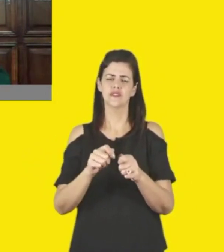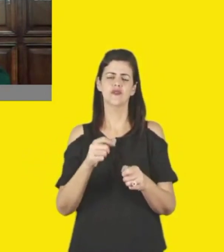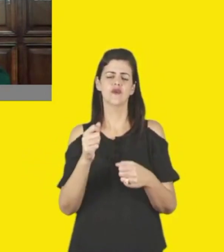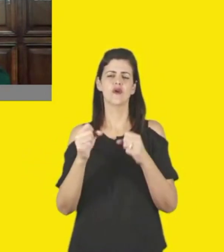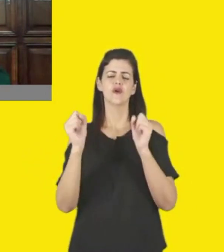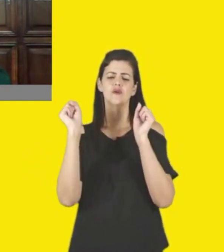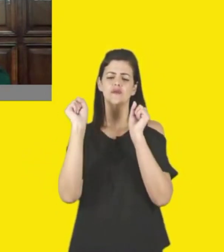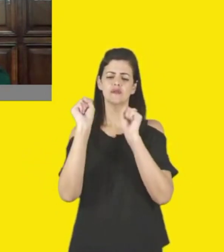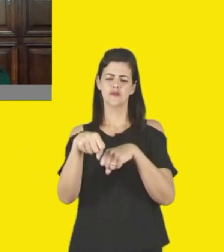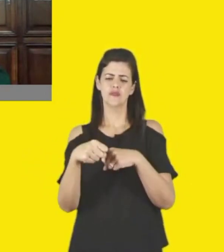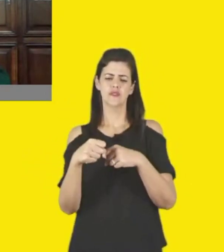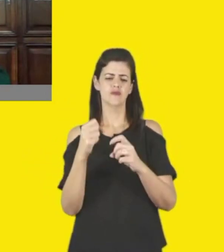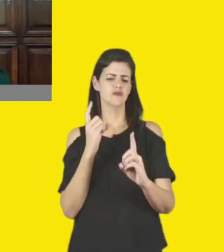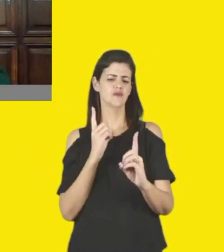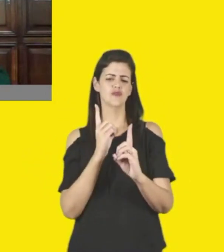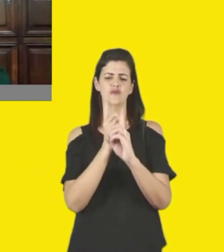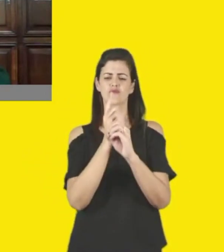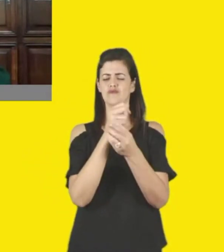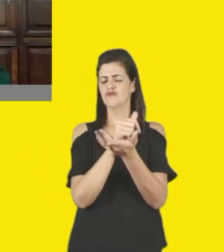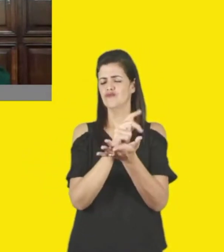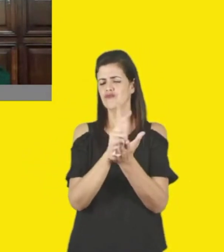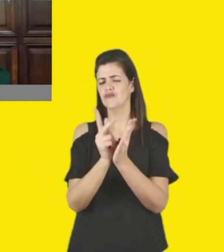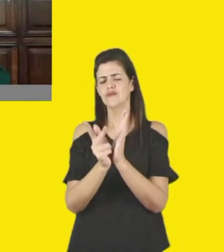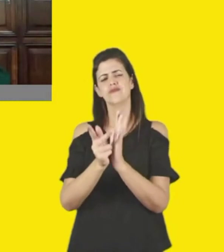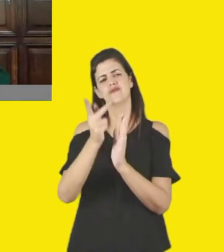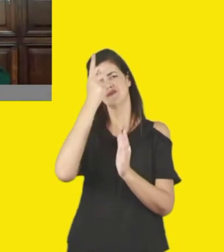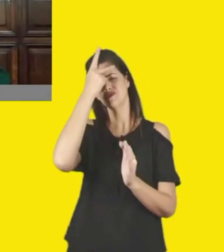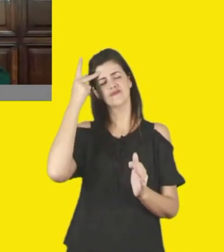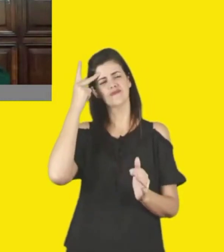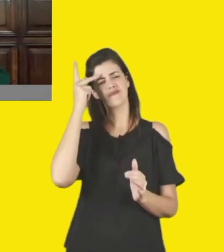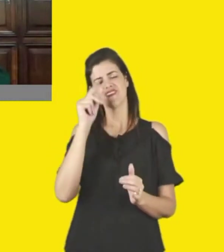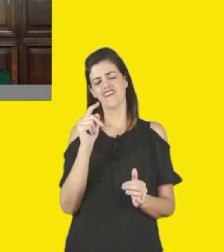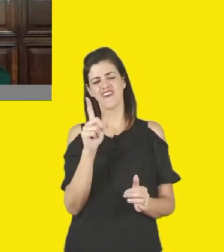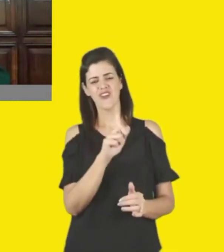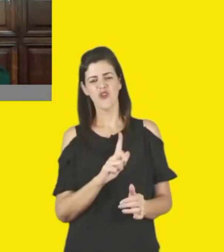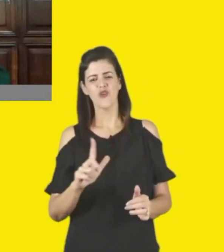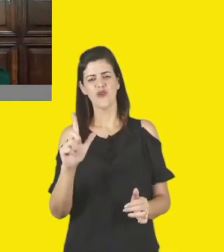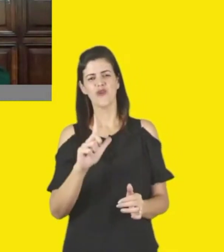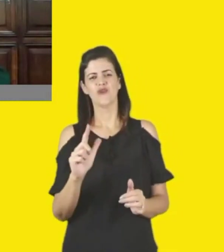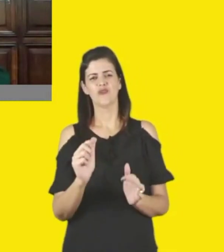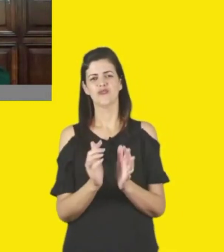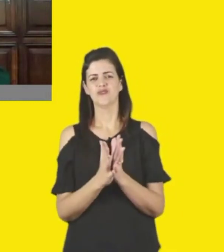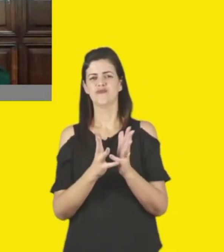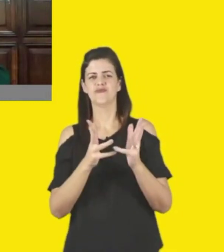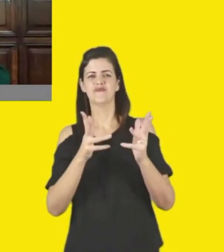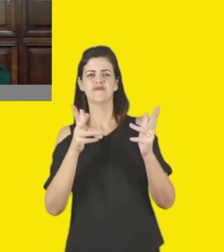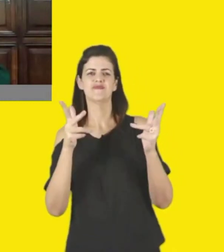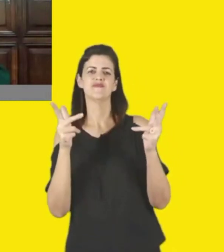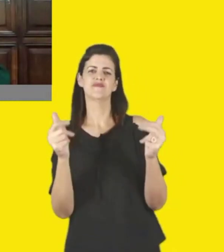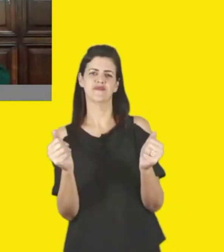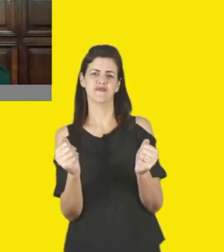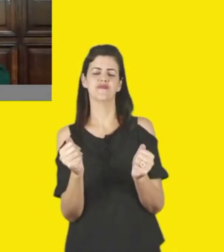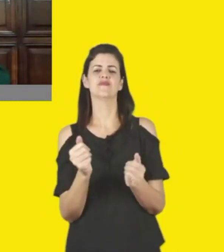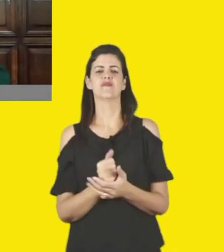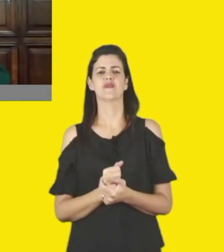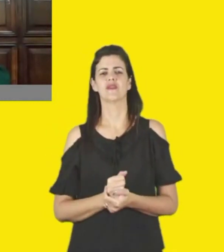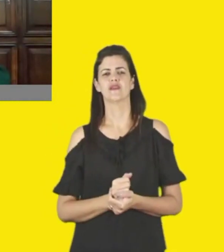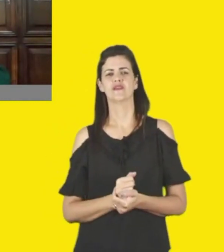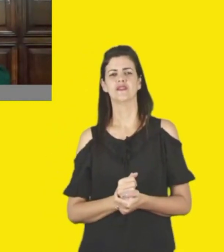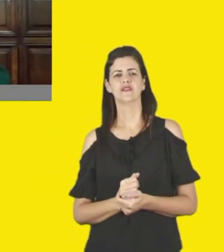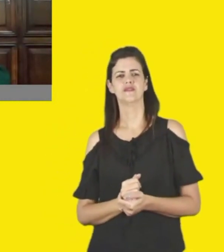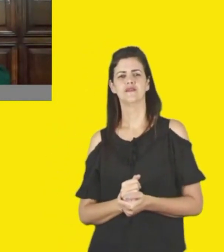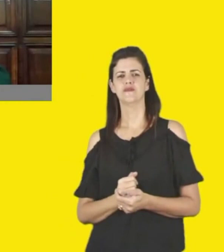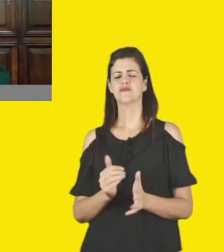encontro com diferentes tipos de público, é óbvio que é uma riqueza enorme sobre o aspecto da própria